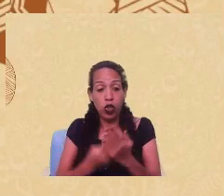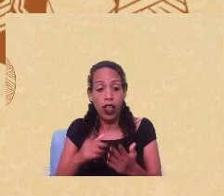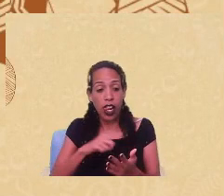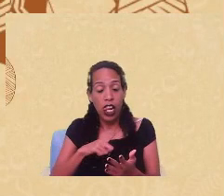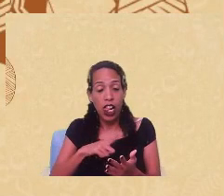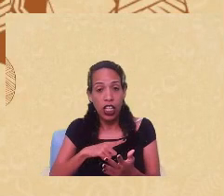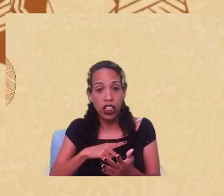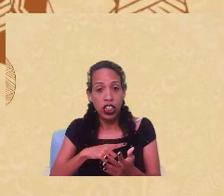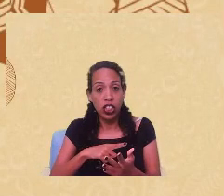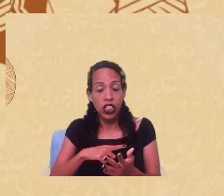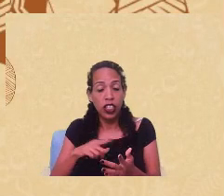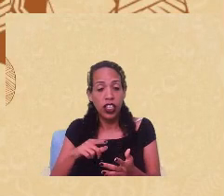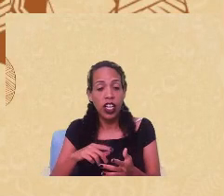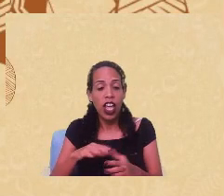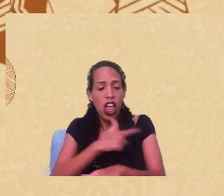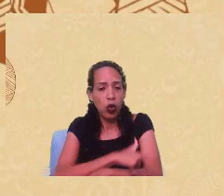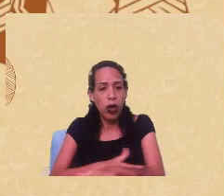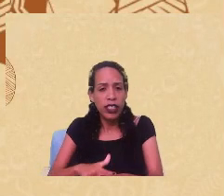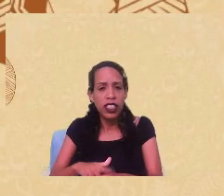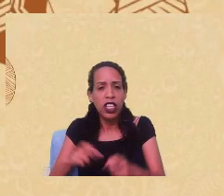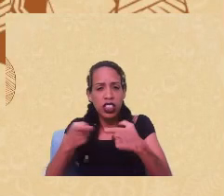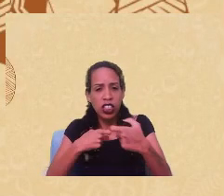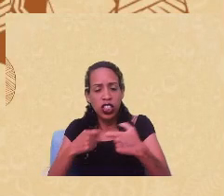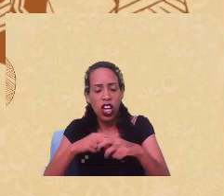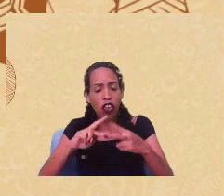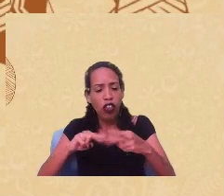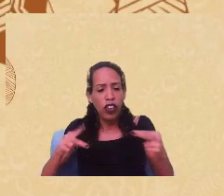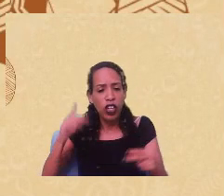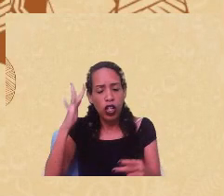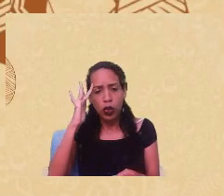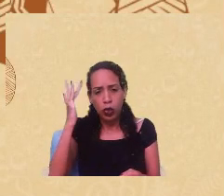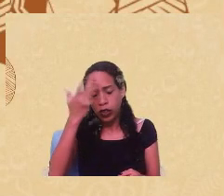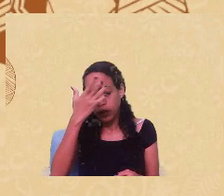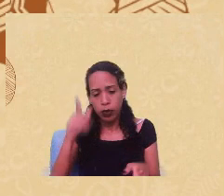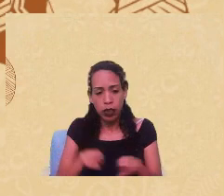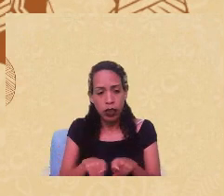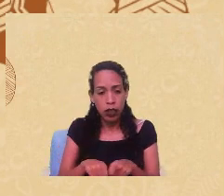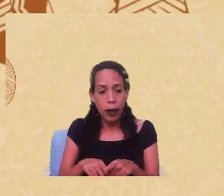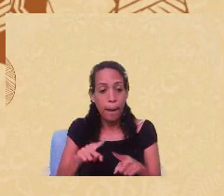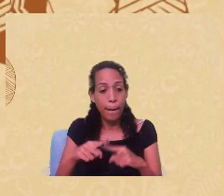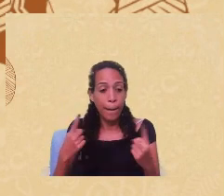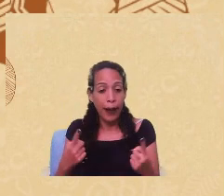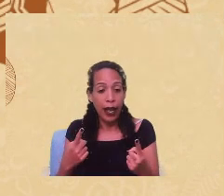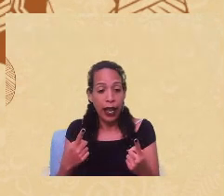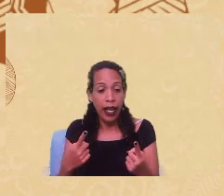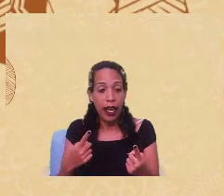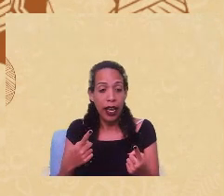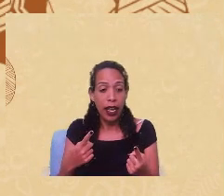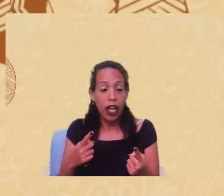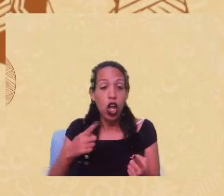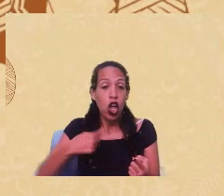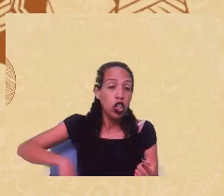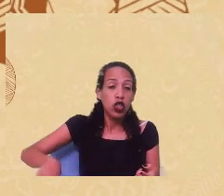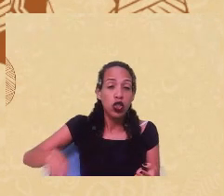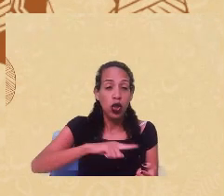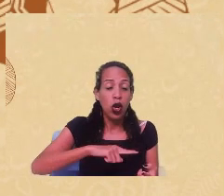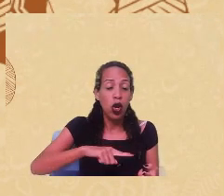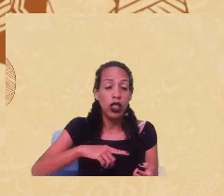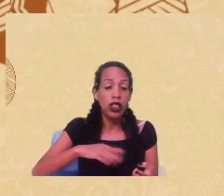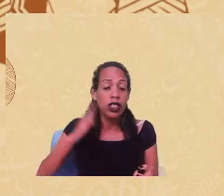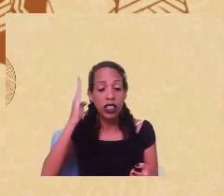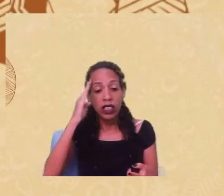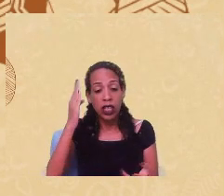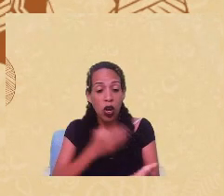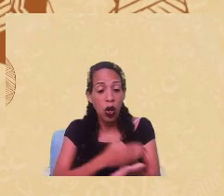debates sobre educação sexual, diversidade e consentimento. Mas, efetivamente, quantos de nós, né, acessamos esse debate nos nossos